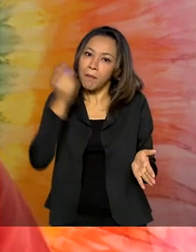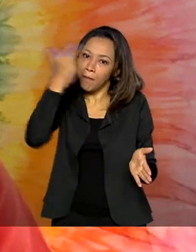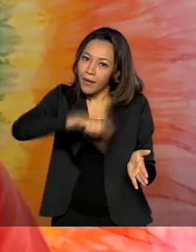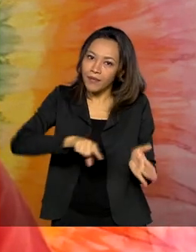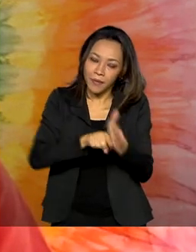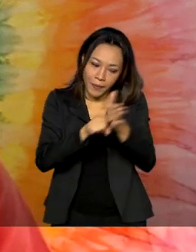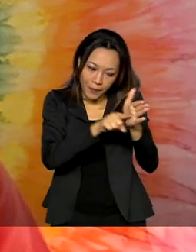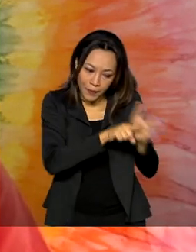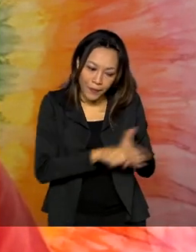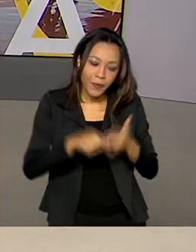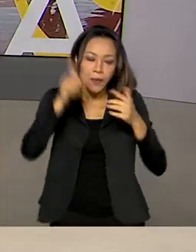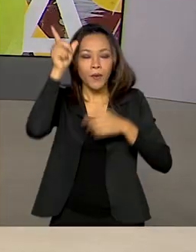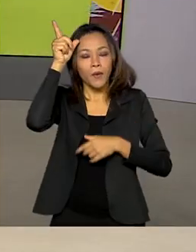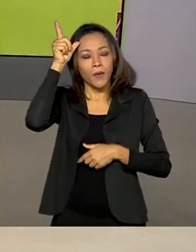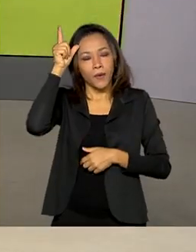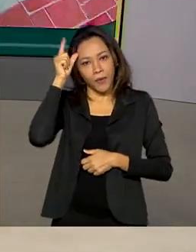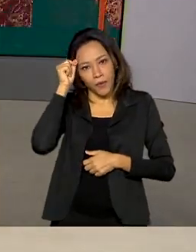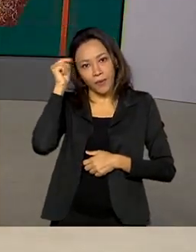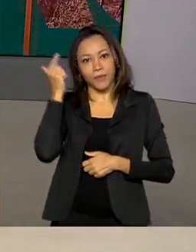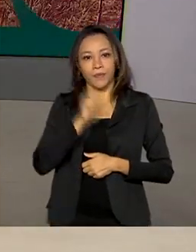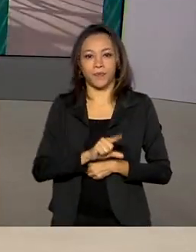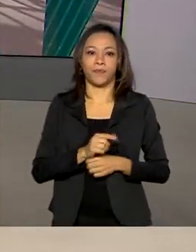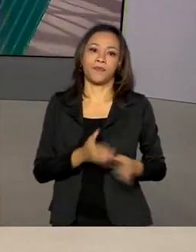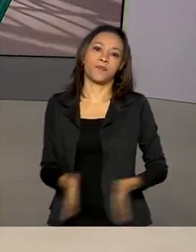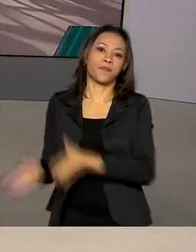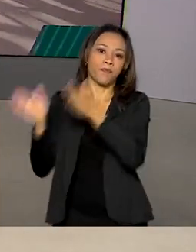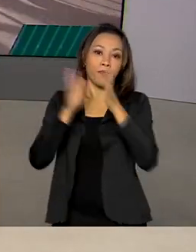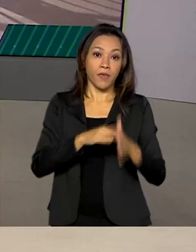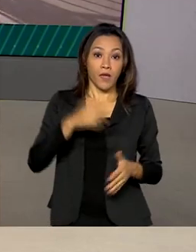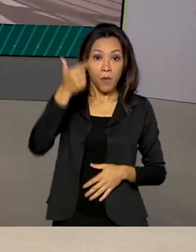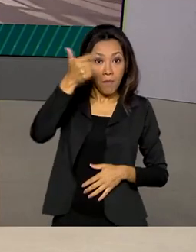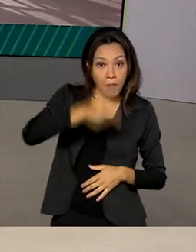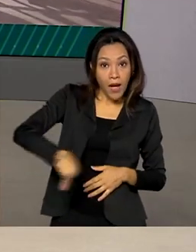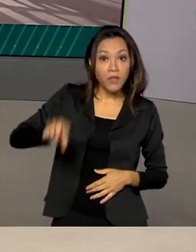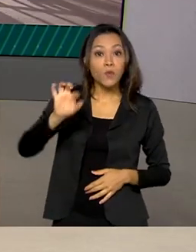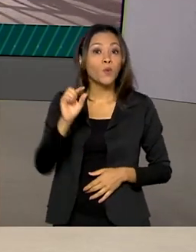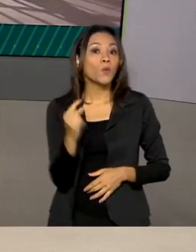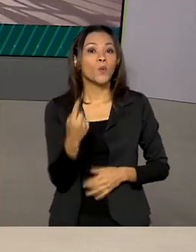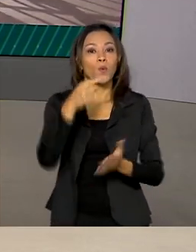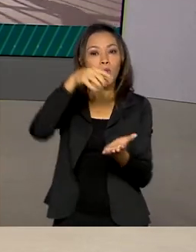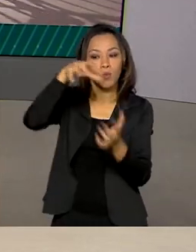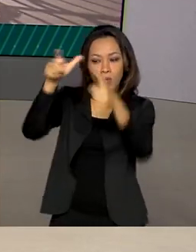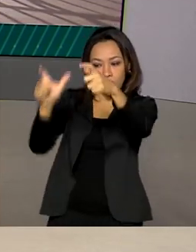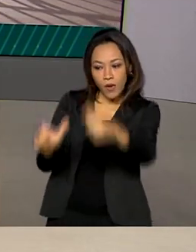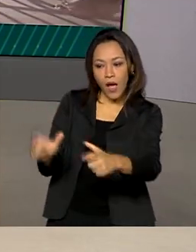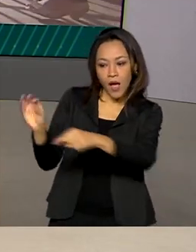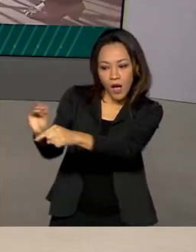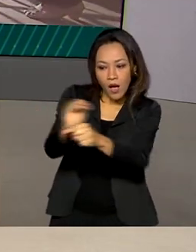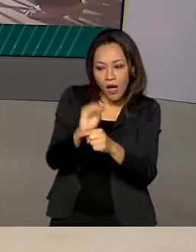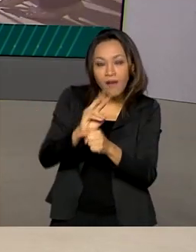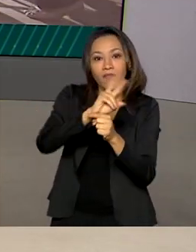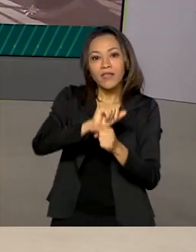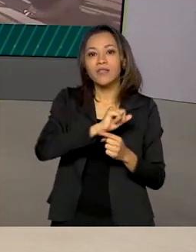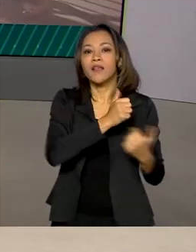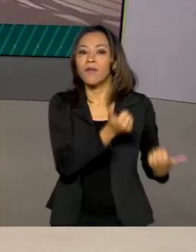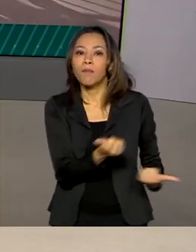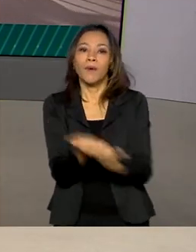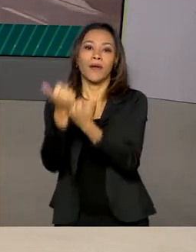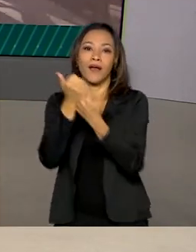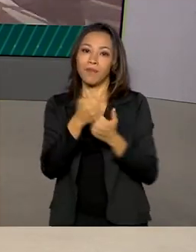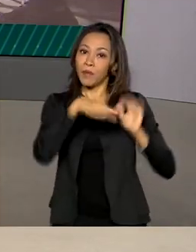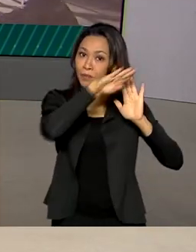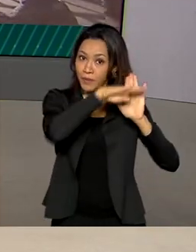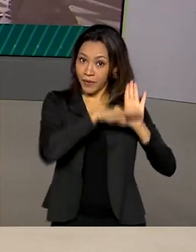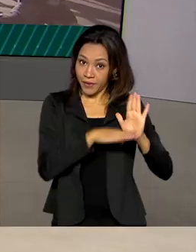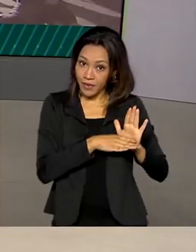pesquisa com tranquilidade. Mais uma unidade de conservação será atendida pelo programa Adote um Parque.